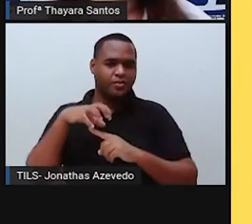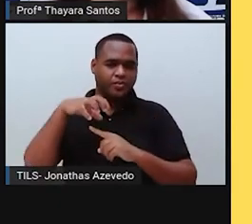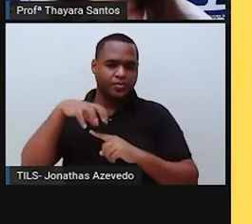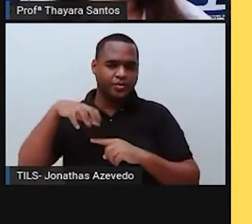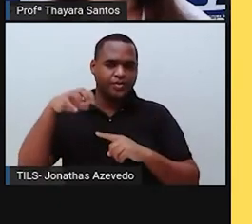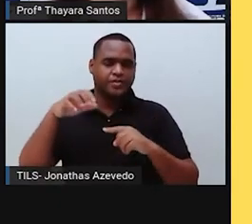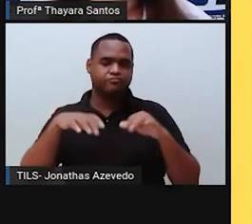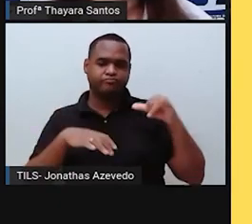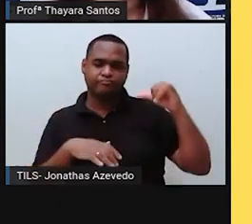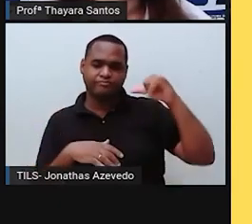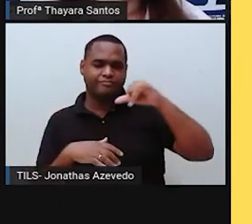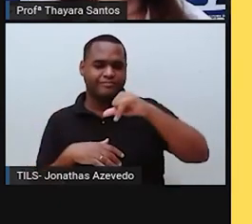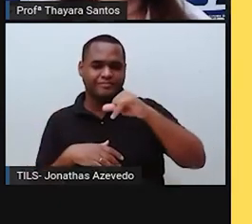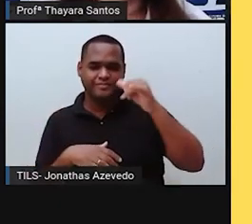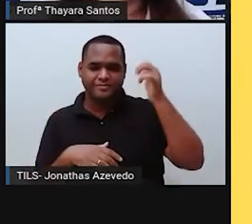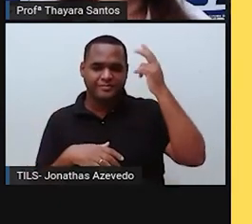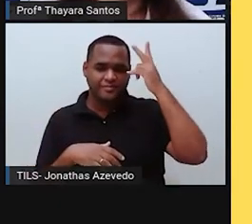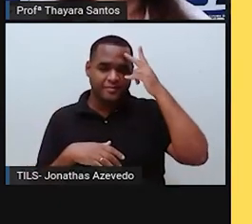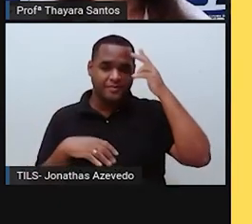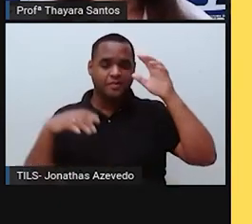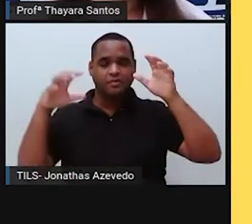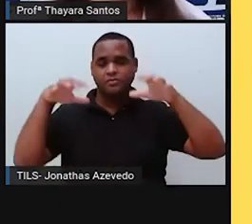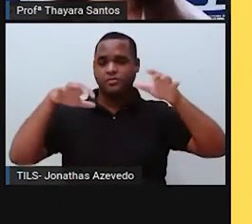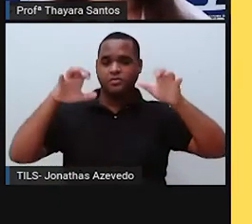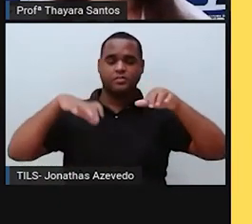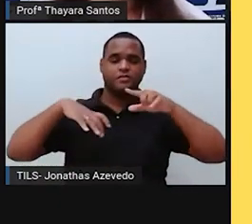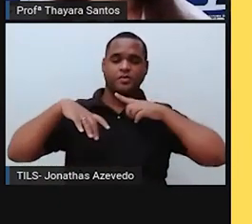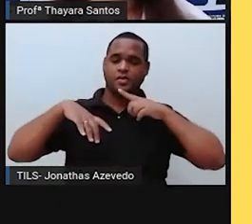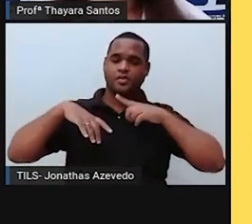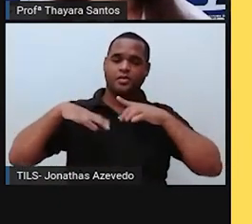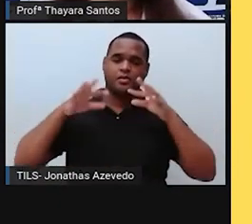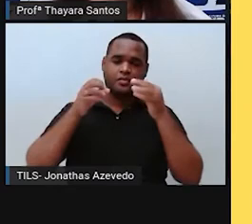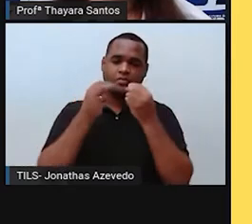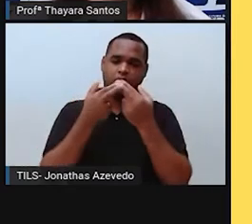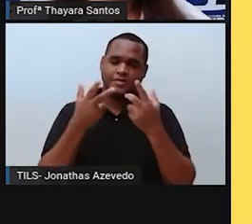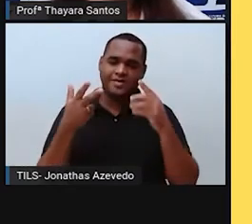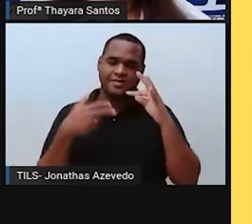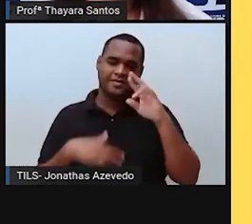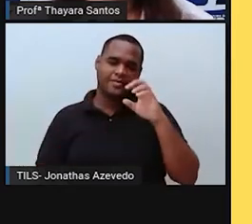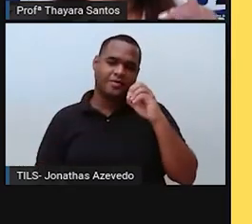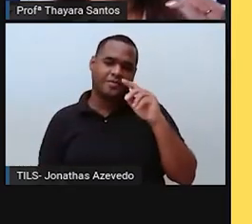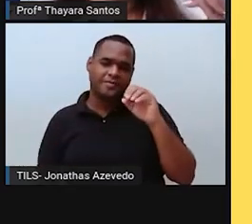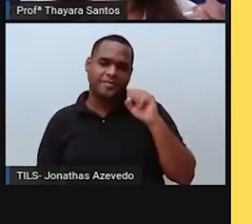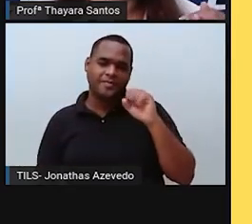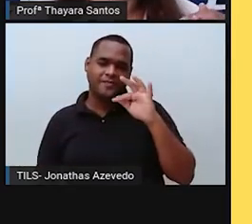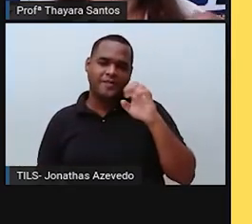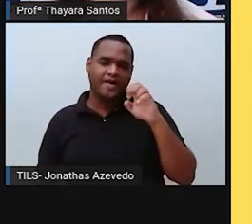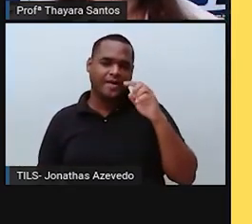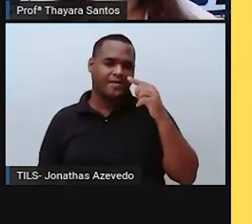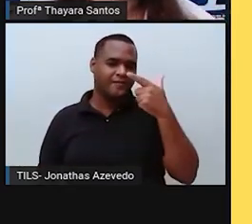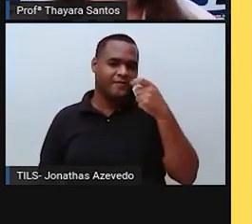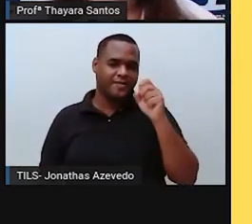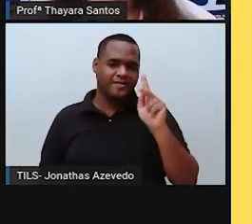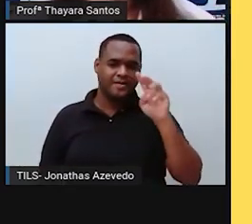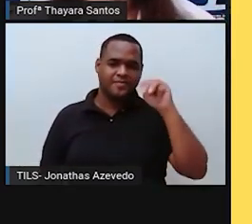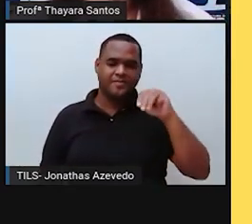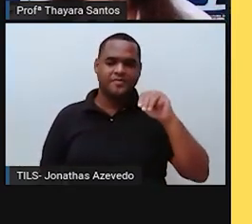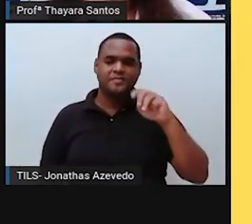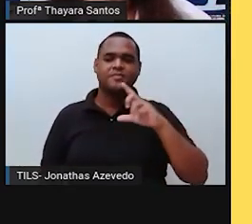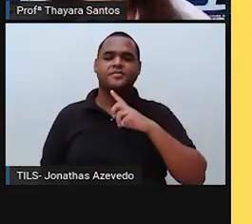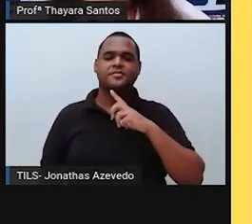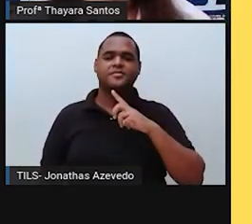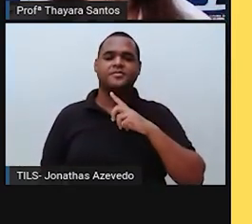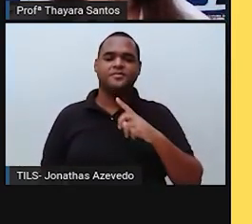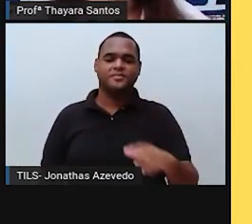convencionais, onde ocorre a chuva. Então, é tudo aqui na troposfera. Ela vai até 20 quilômetros. Depois da